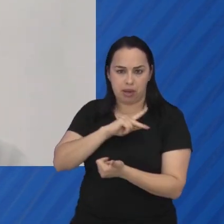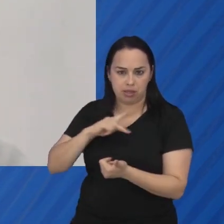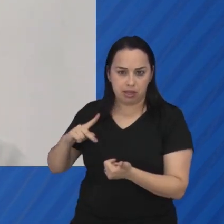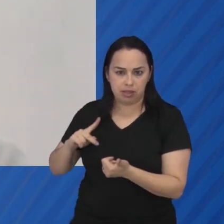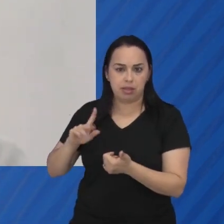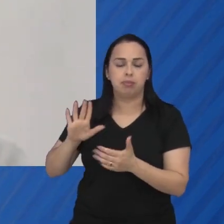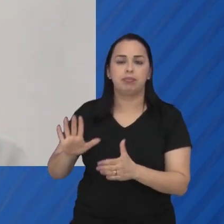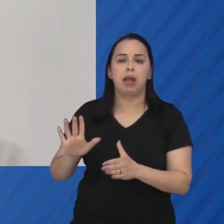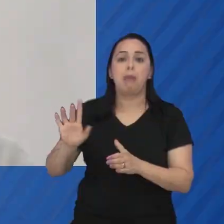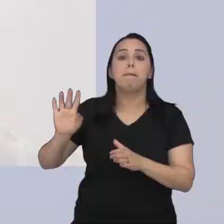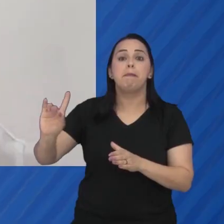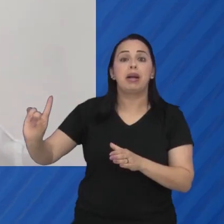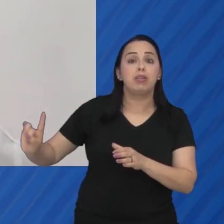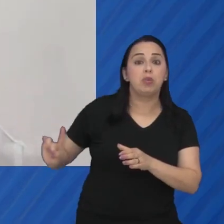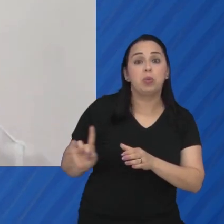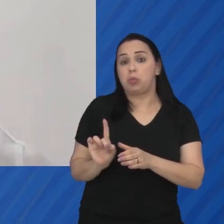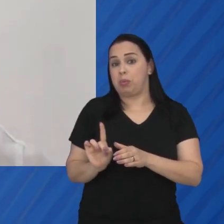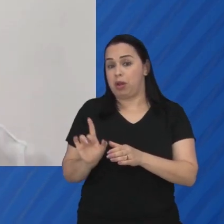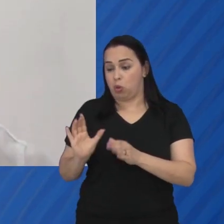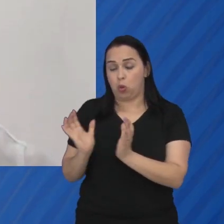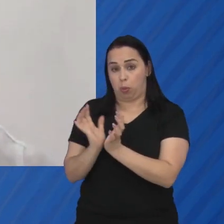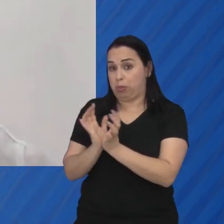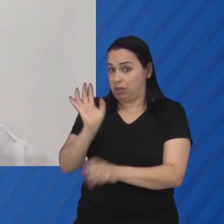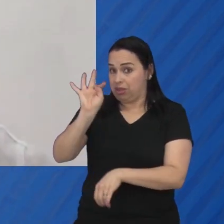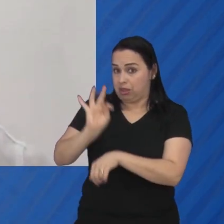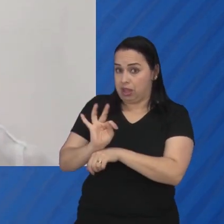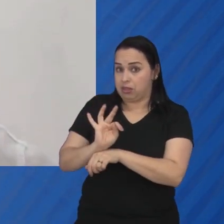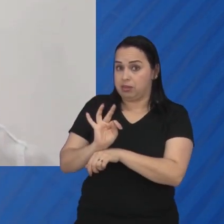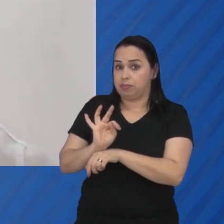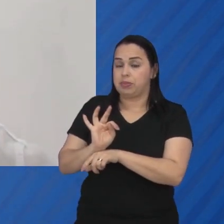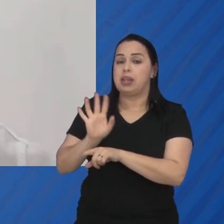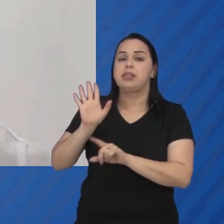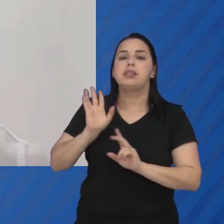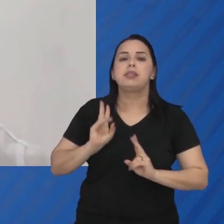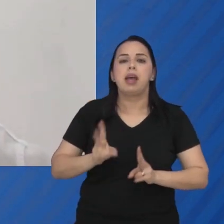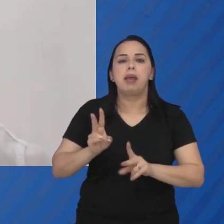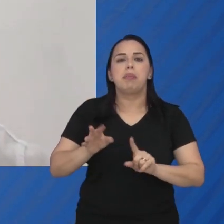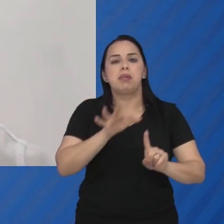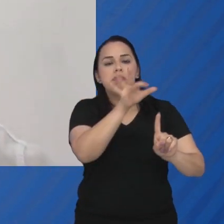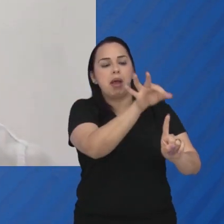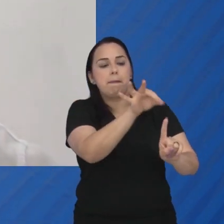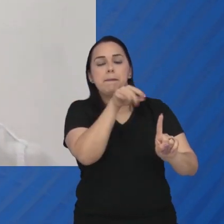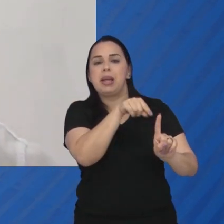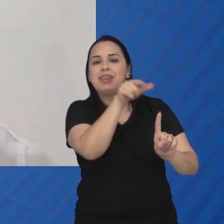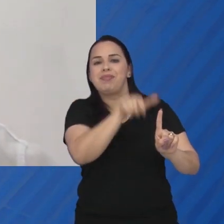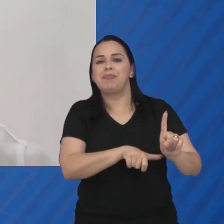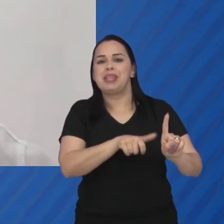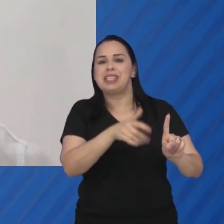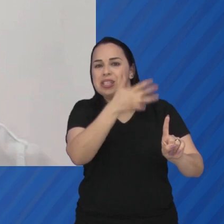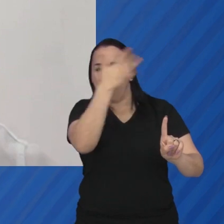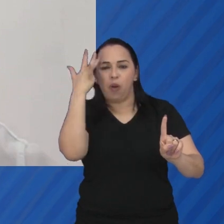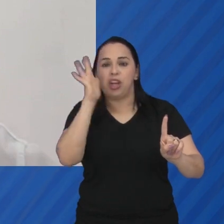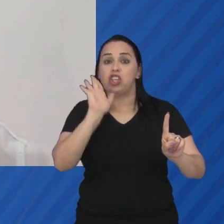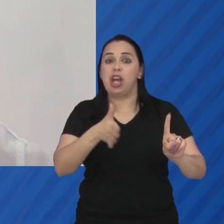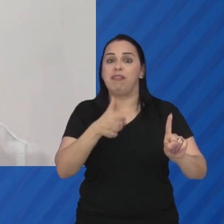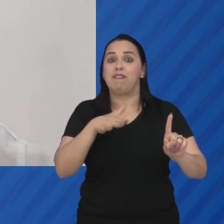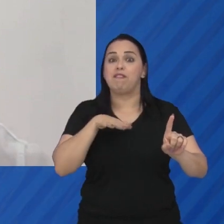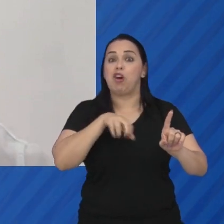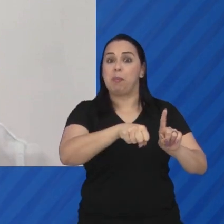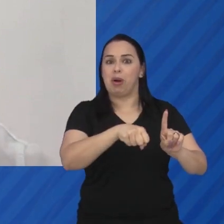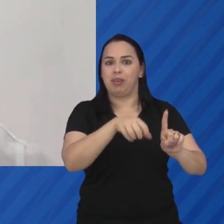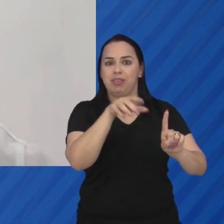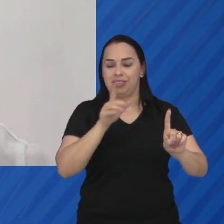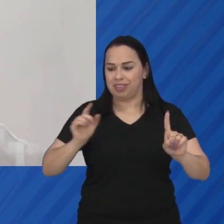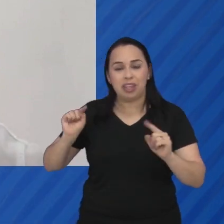vice-presidente. Mas, para compor as Câmaras Técnicas, geralmente são indicadas as pessoas que têm